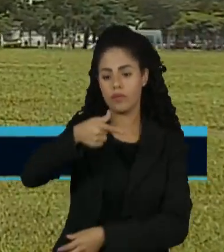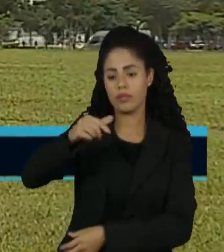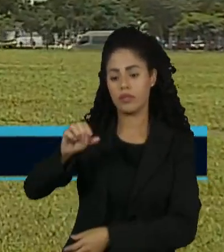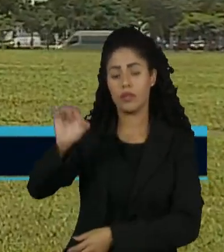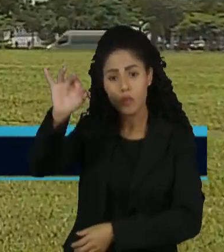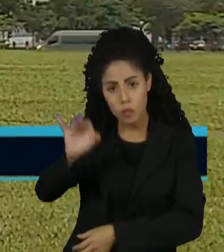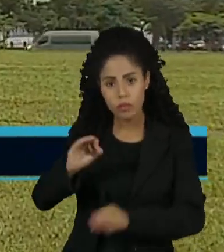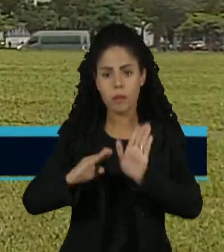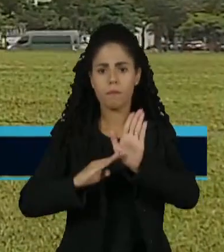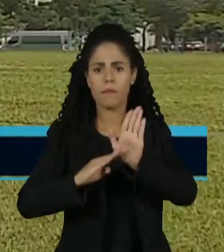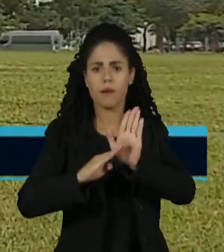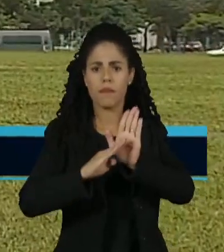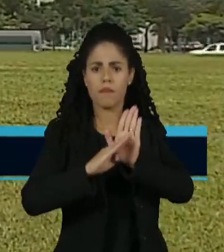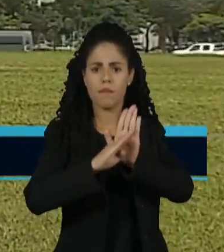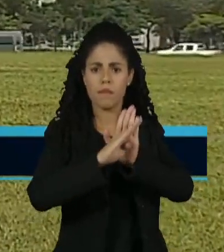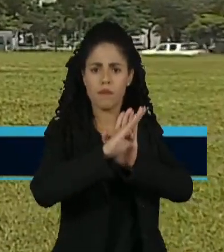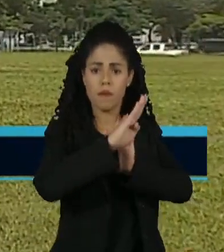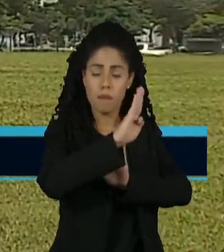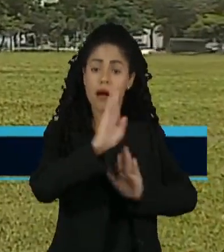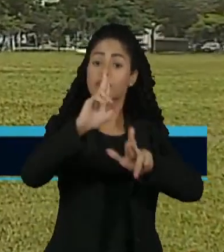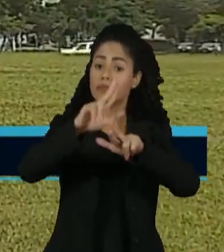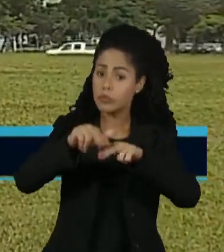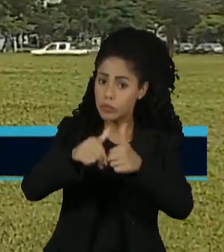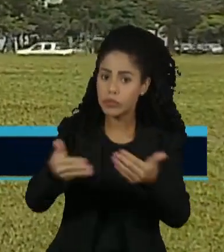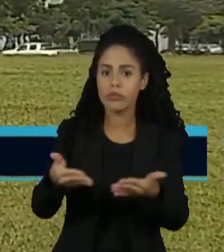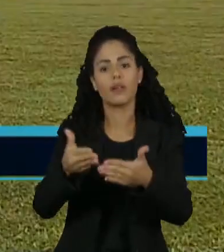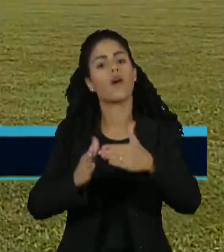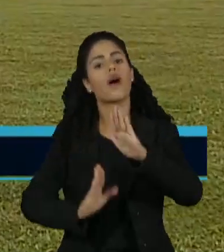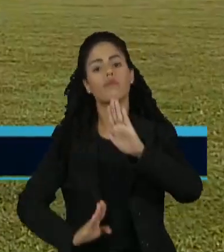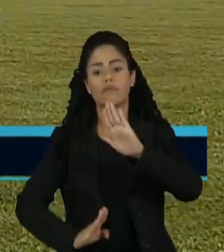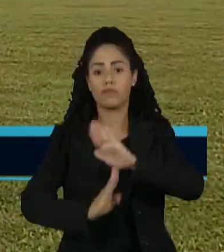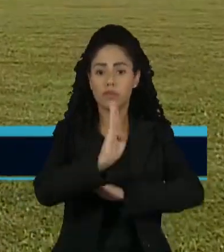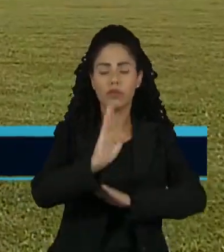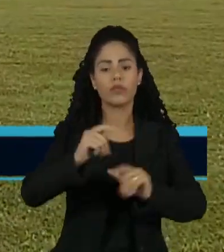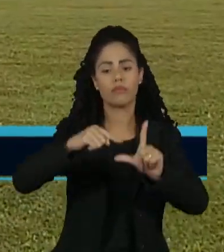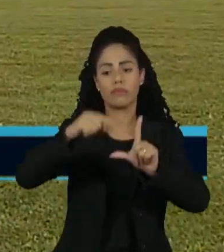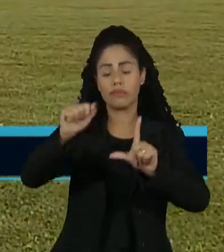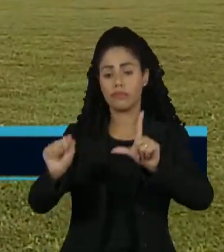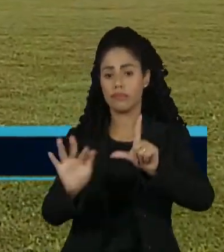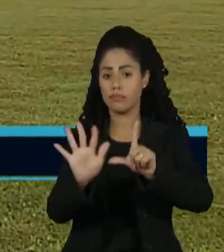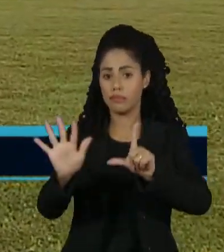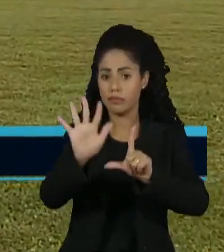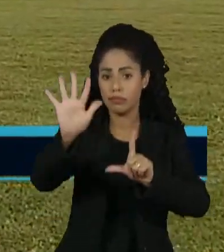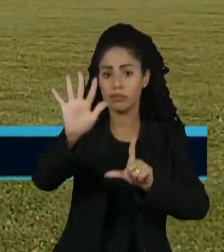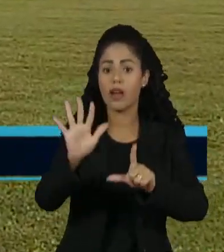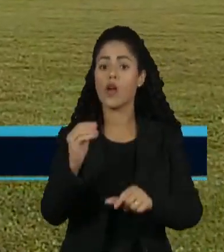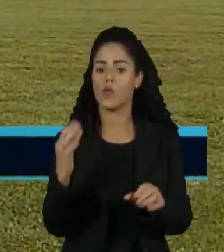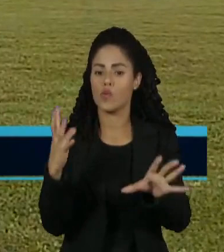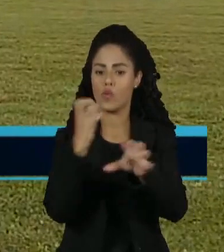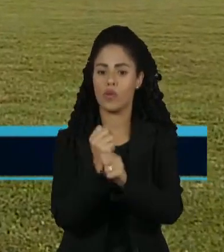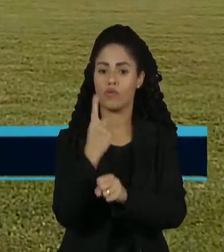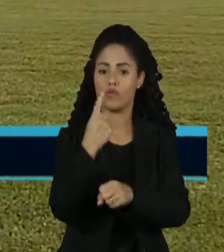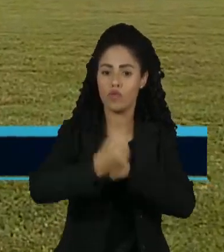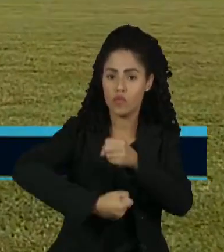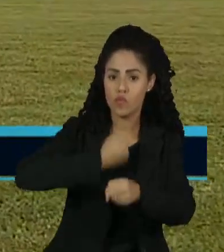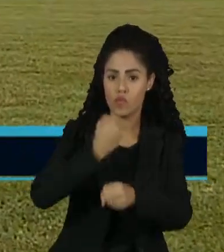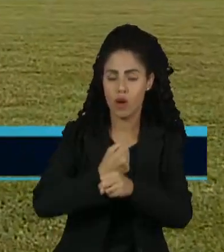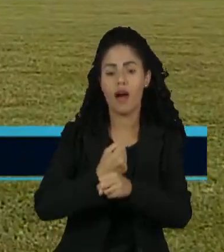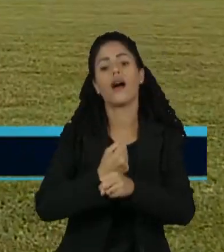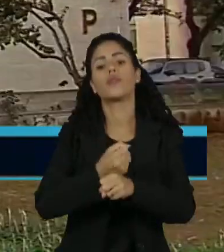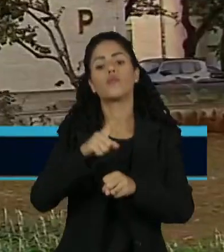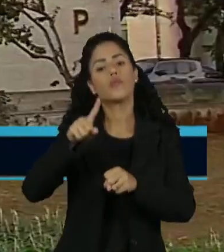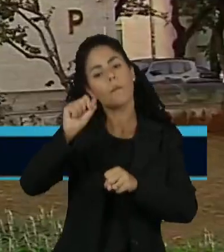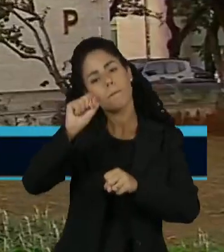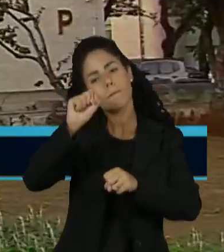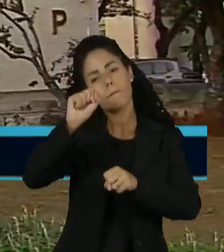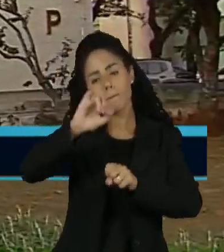% do aumento real. Portanto, acima da inflação das receitas em 12 meses, terminados em junho de cada